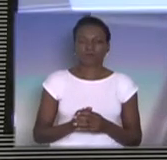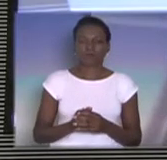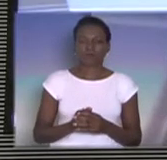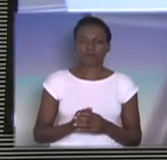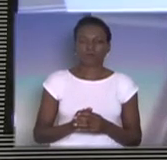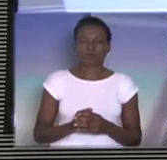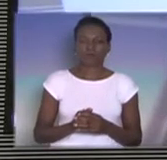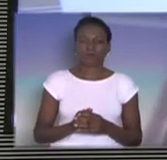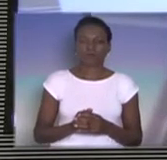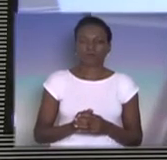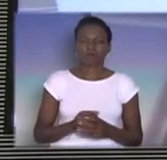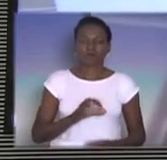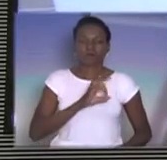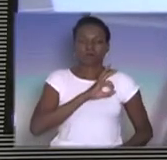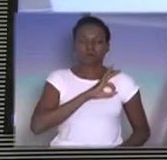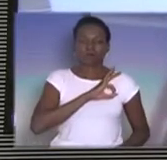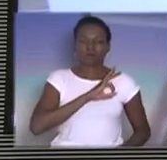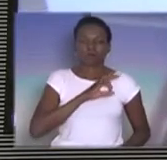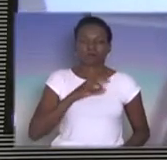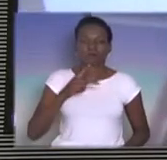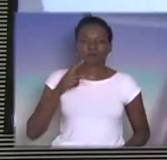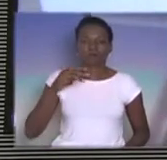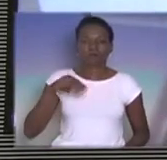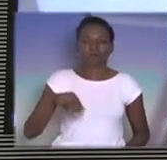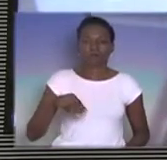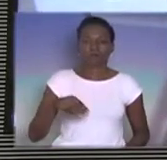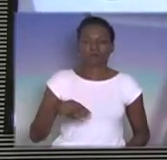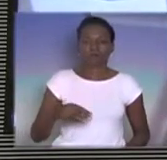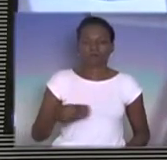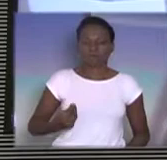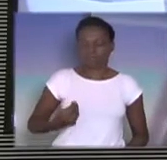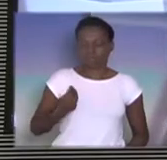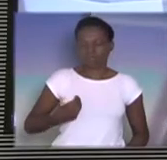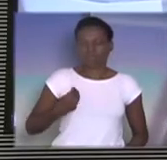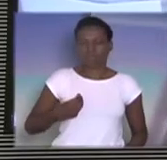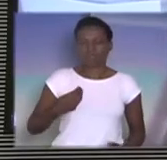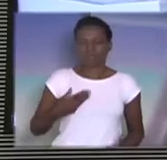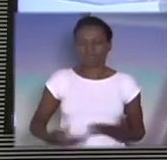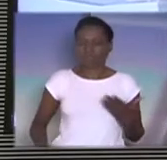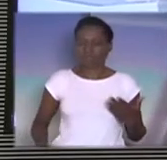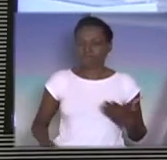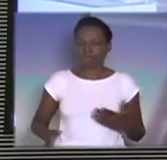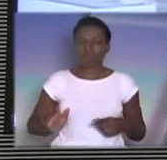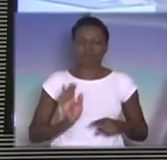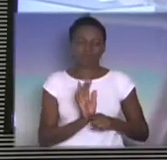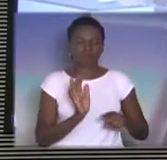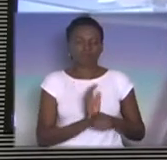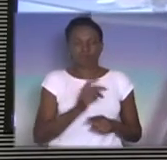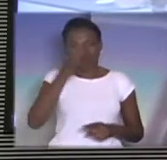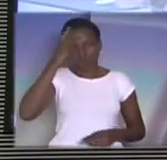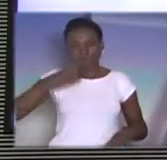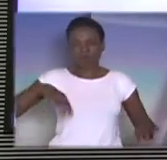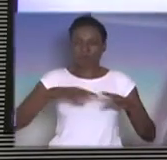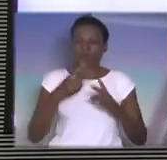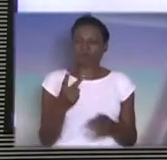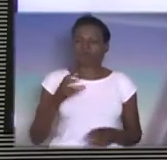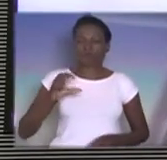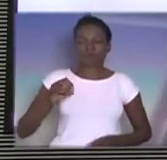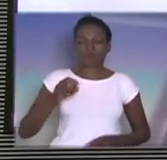Um policial militar arriscou a vida para salvar 20 pessoas de um incêndio em Samambaia, no Distrito Federal.